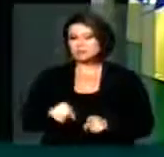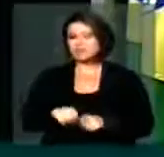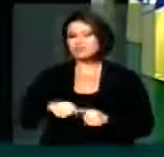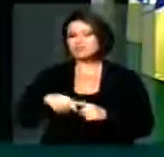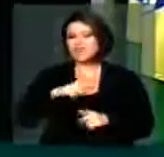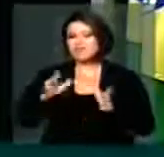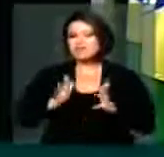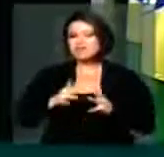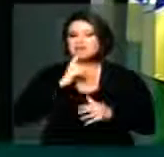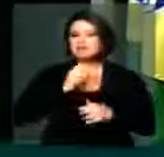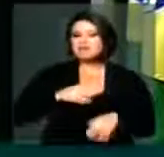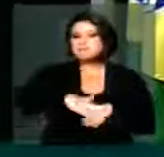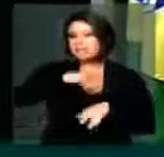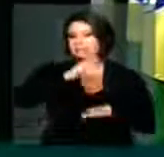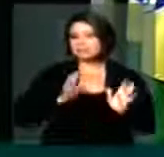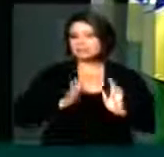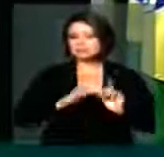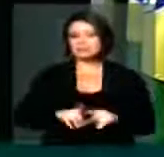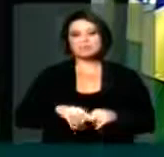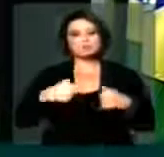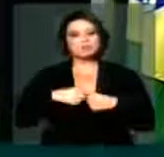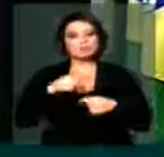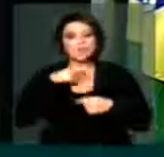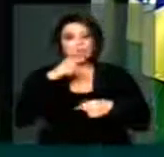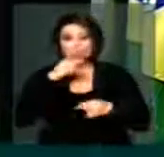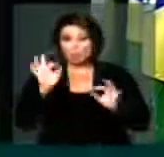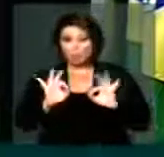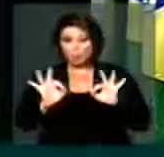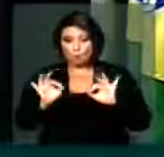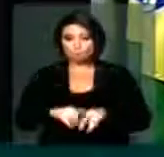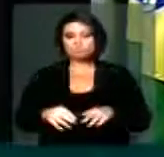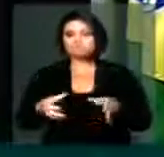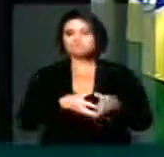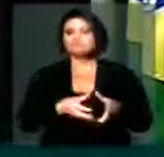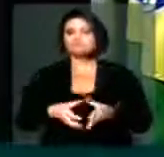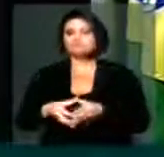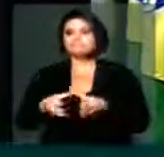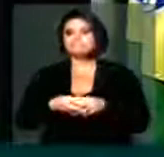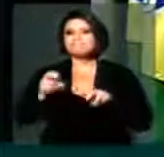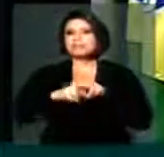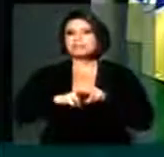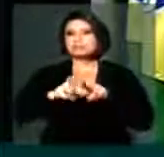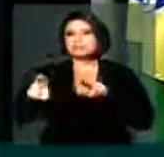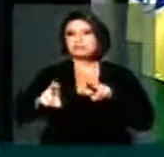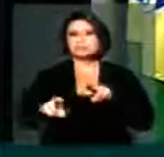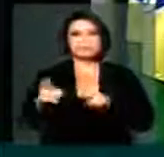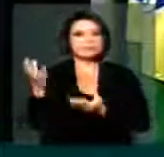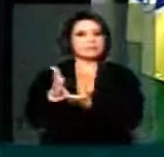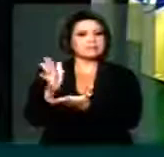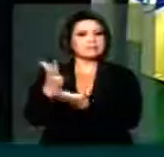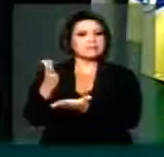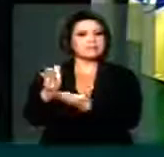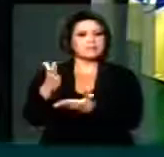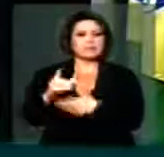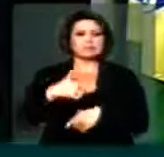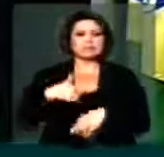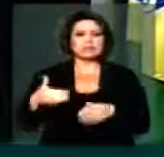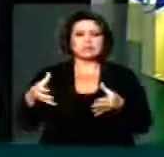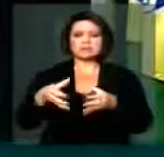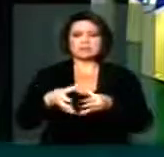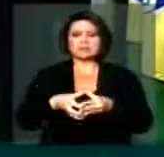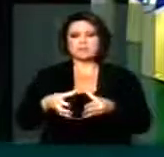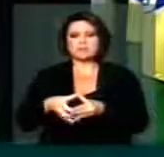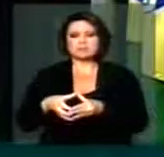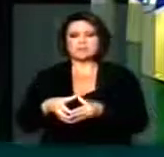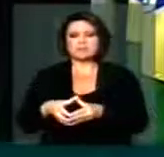sobrem dúvidas sobre este tema, deixemos bem claro, o cartel do setor metroviário não teve nenhuma participação de